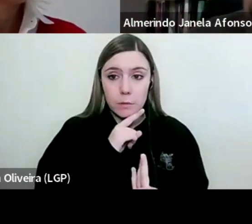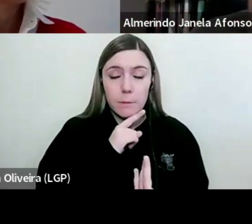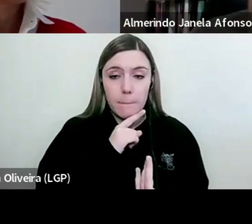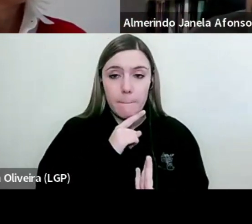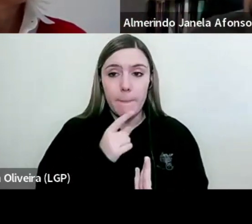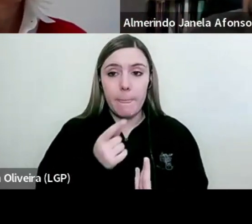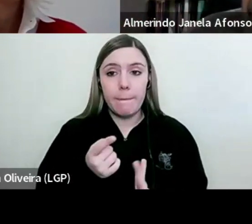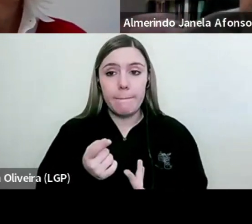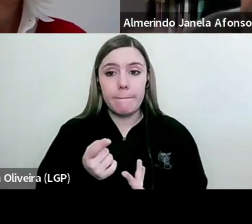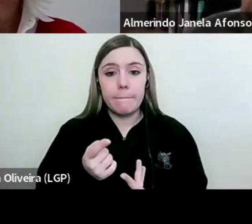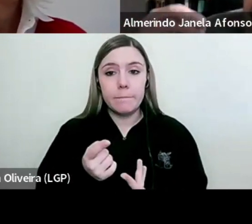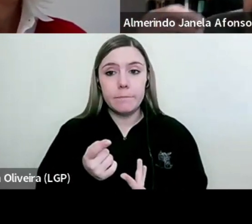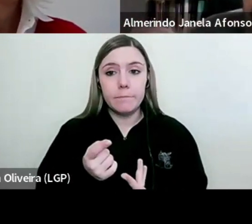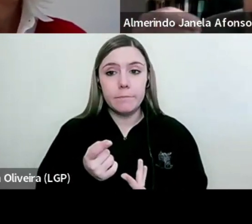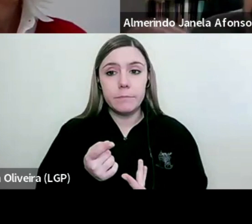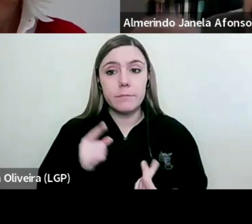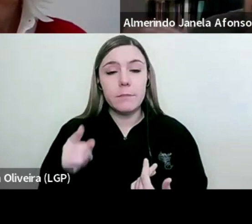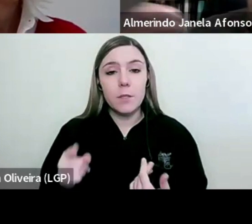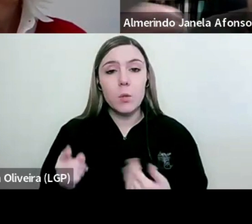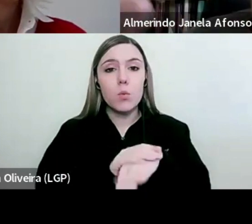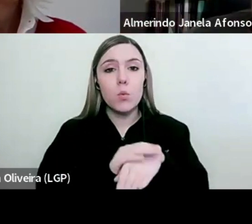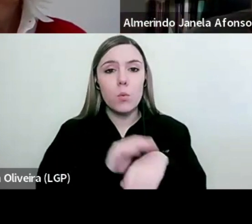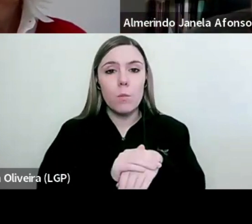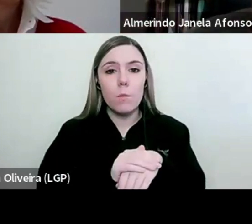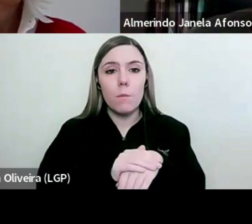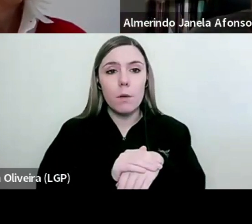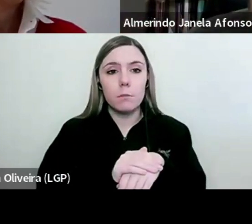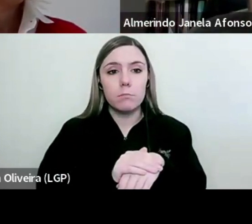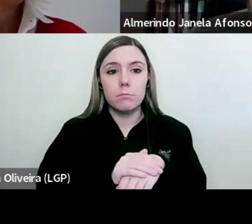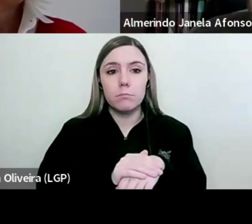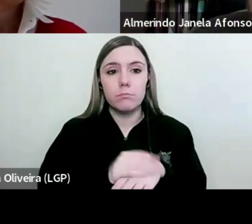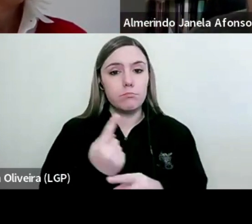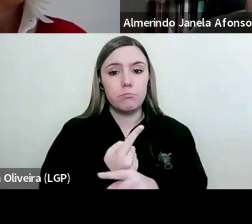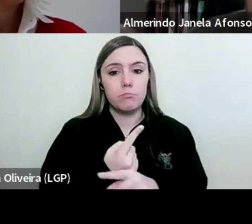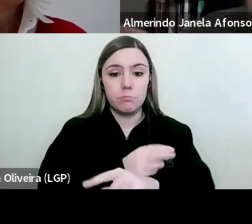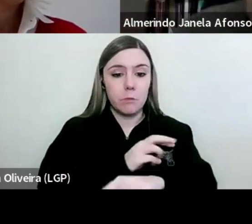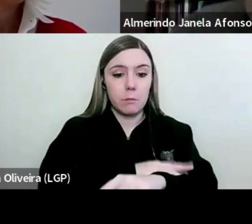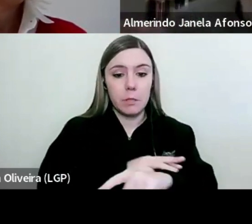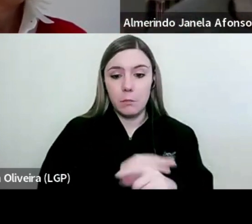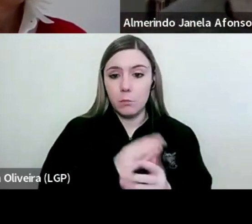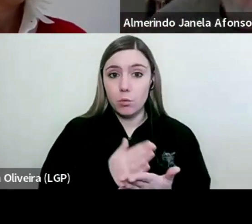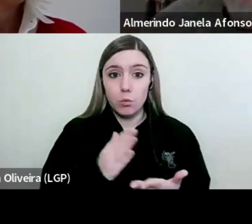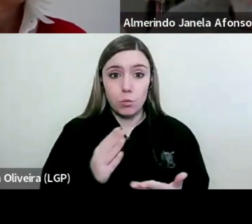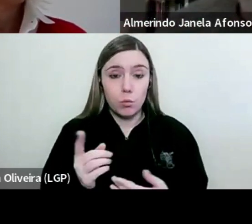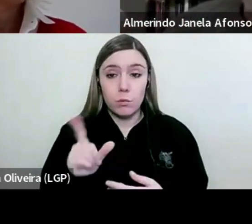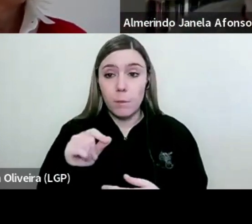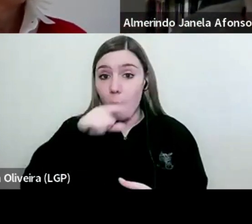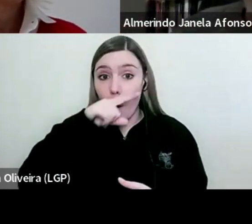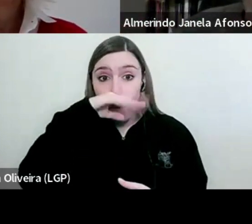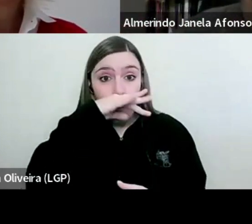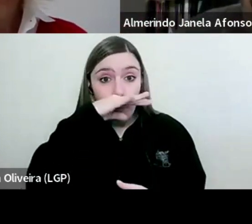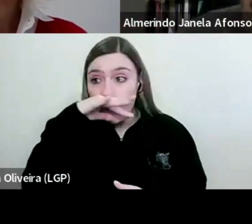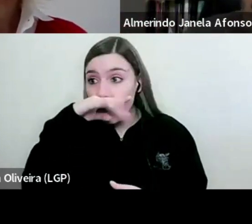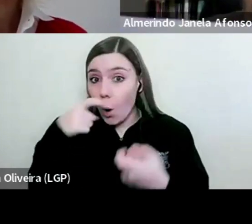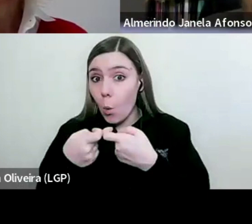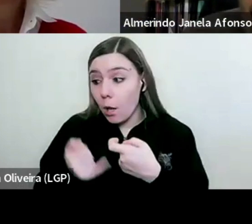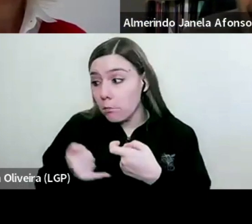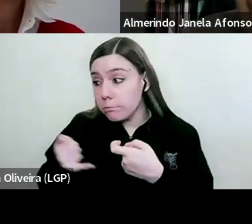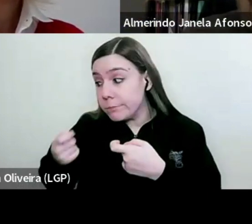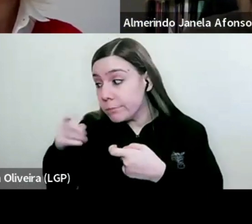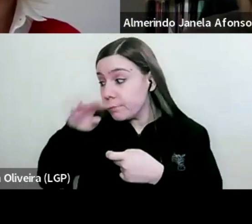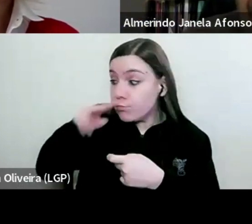burguesas, não foi através de passagens administrativas, acrescento ao documento, nem copiando pelos colegas do lado.